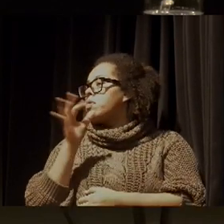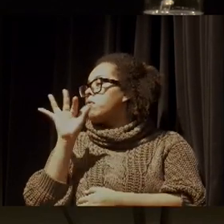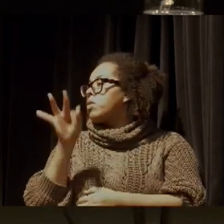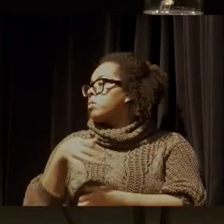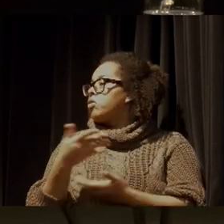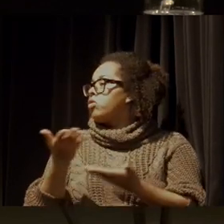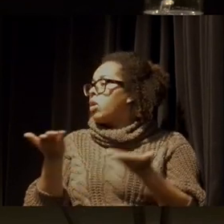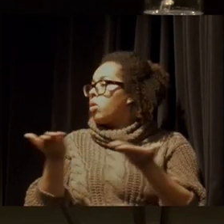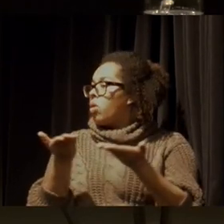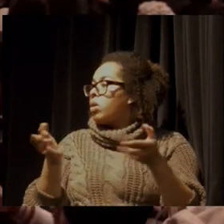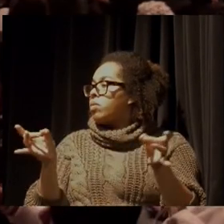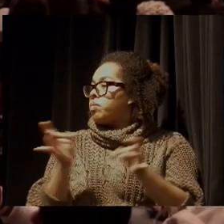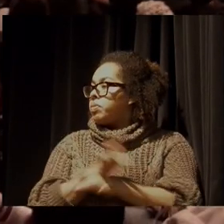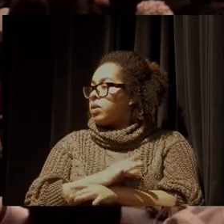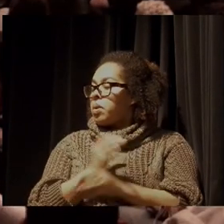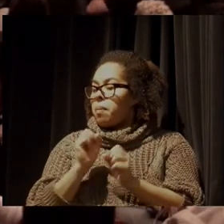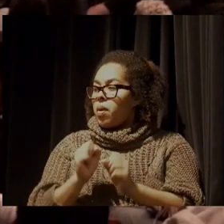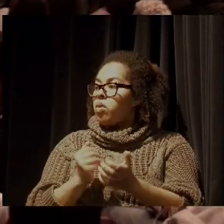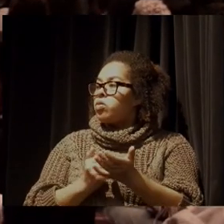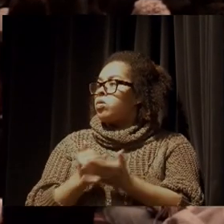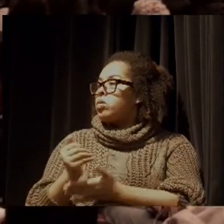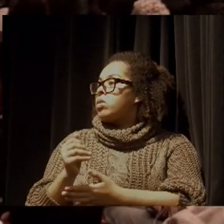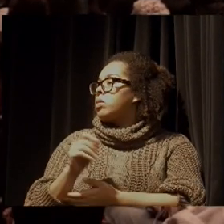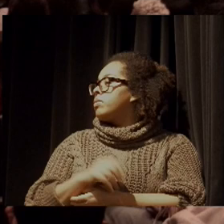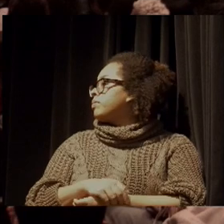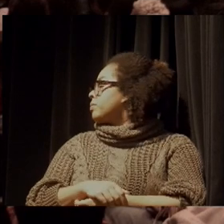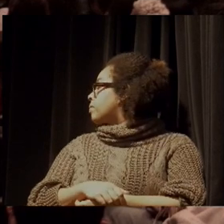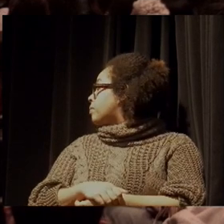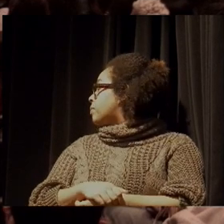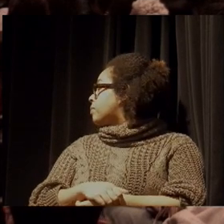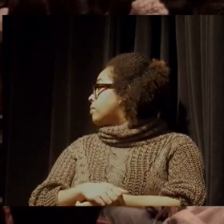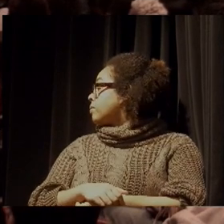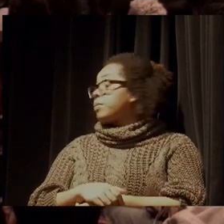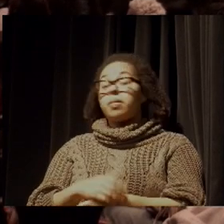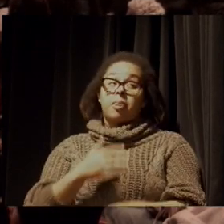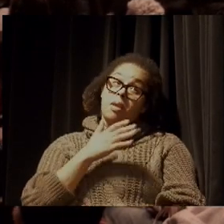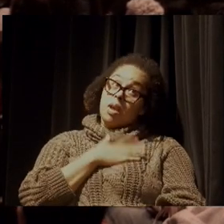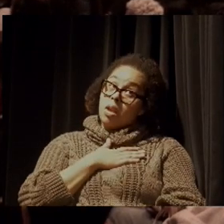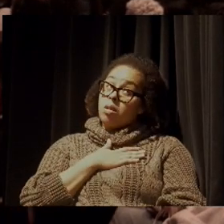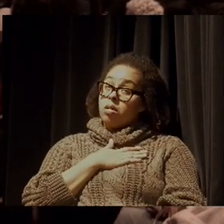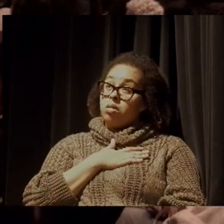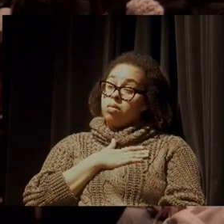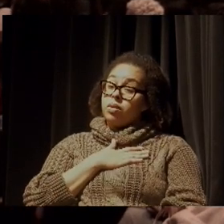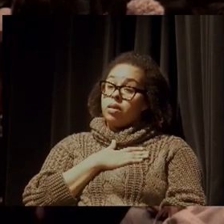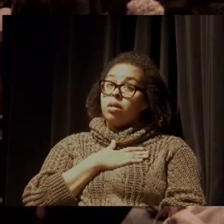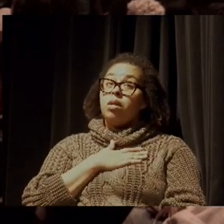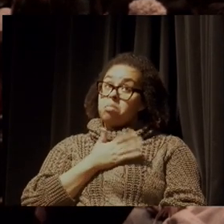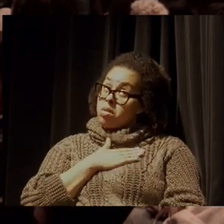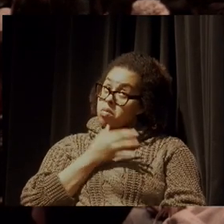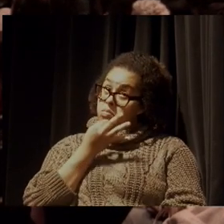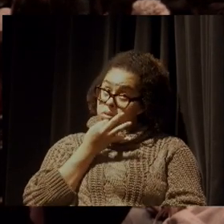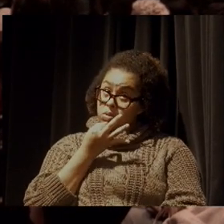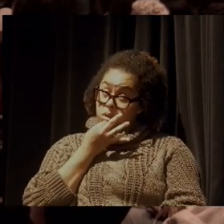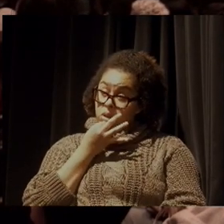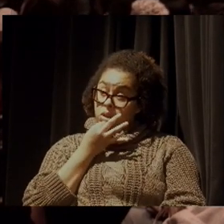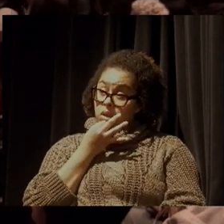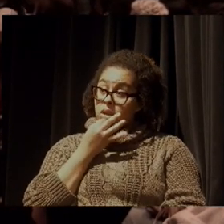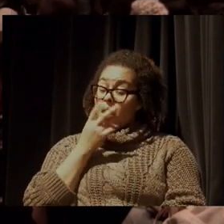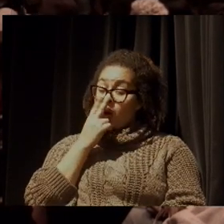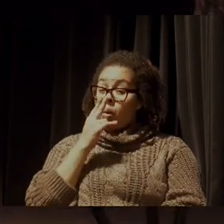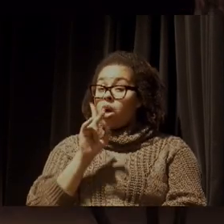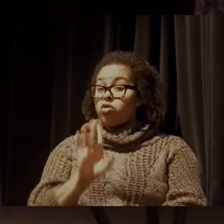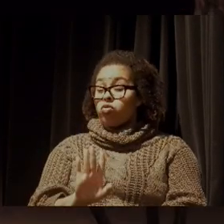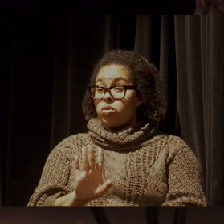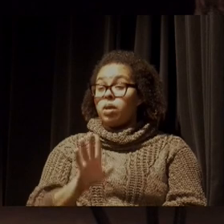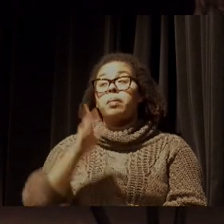para a gente encerrar. Começando por você, por favor. Eu acho que, não seria o caso do SESC,